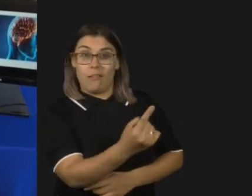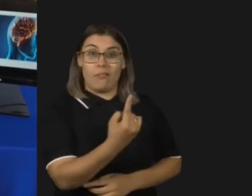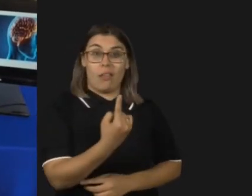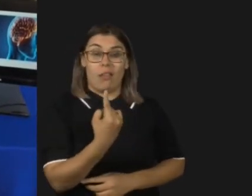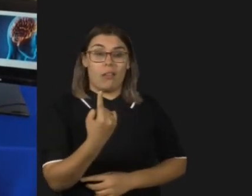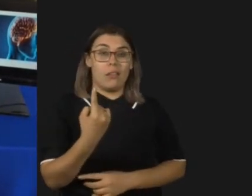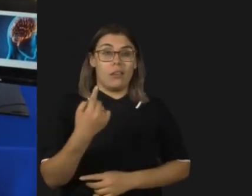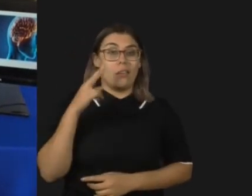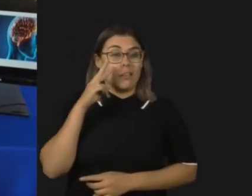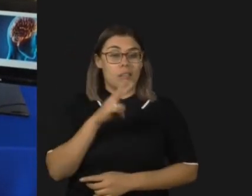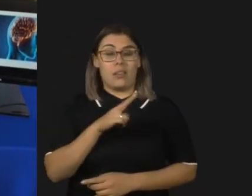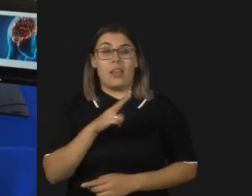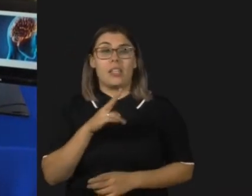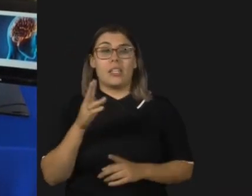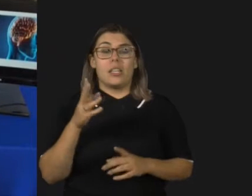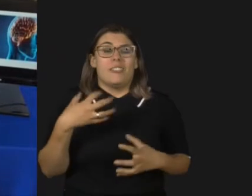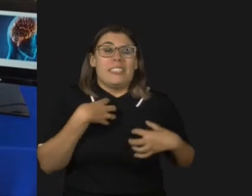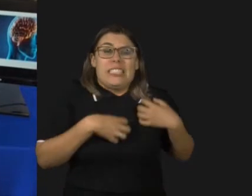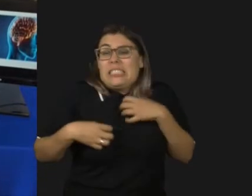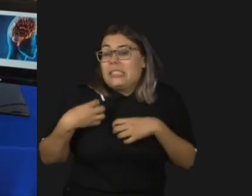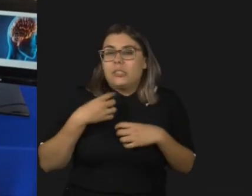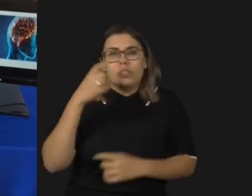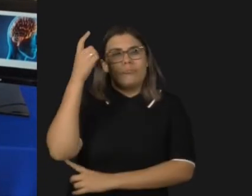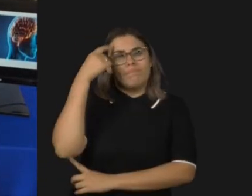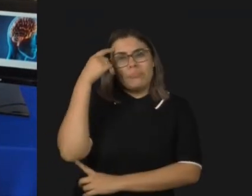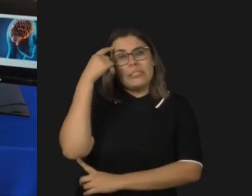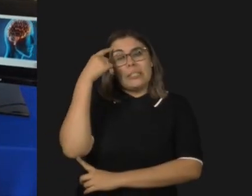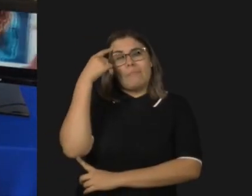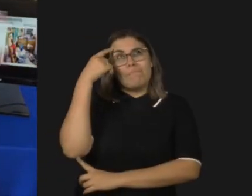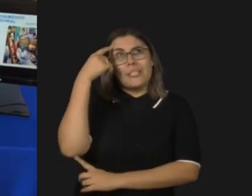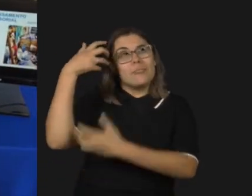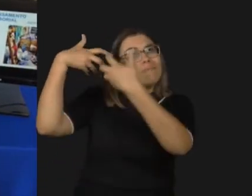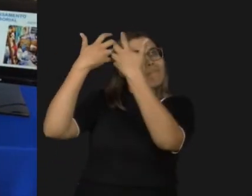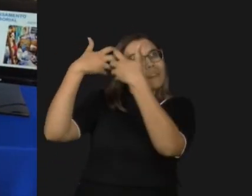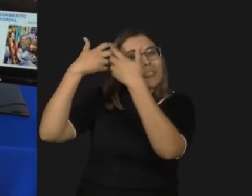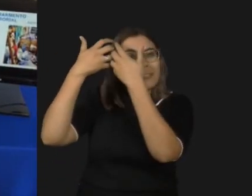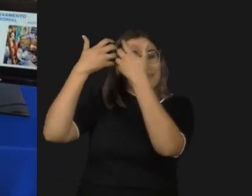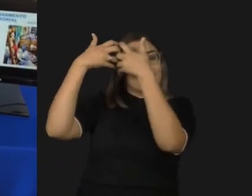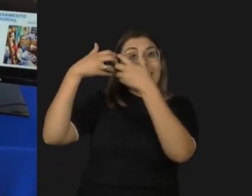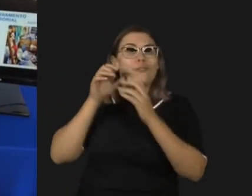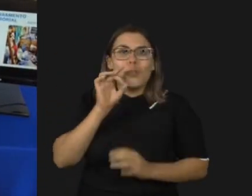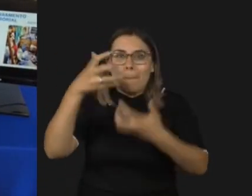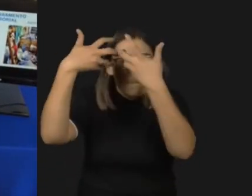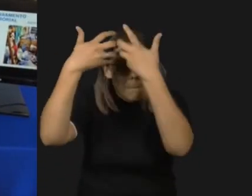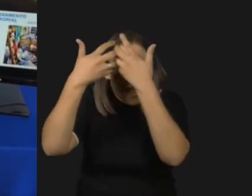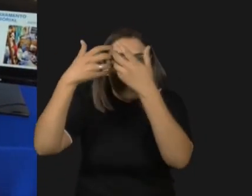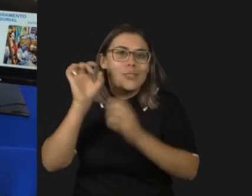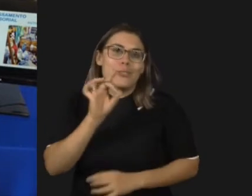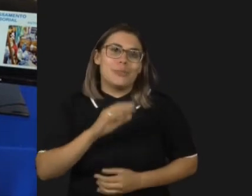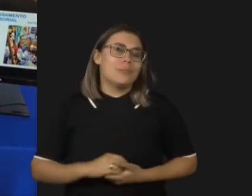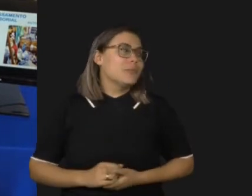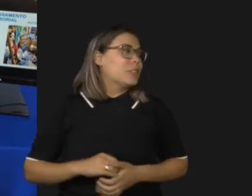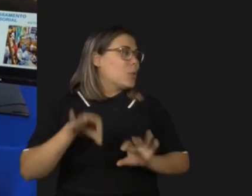ele está se batendo. Mas eu estava só processando a informação. Aqui, um esquema que eu montei